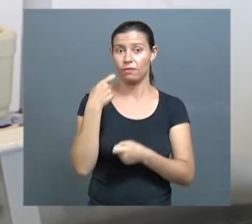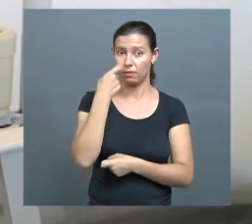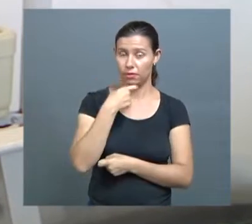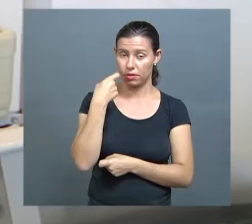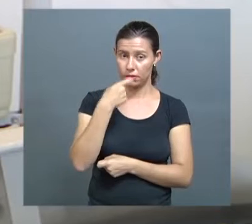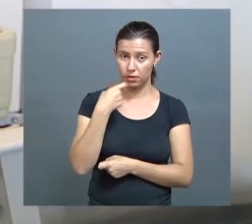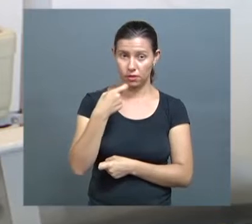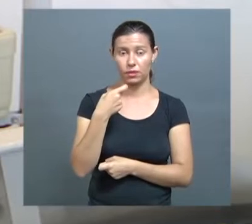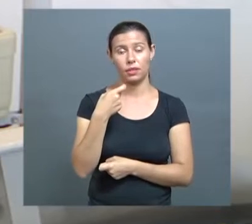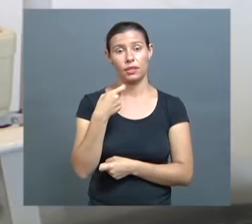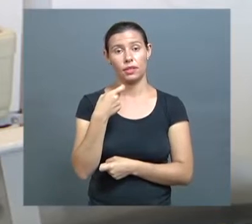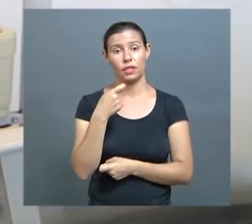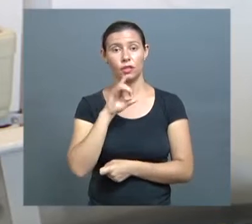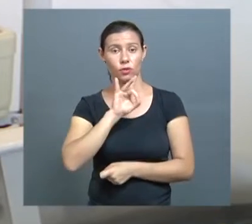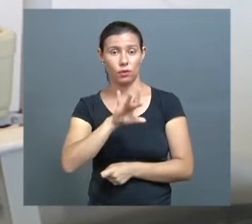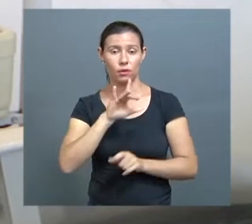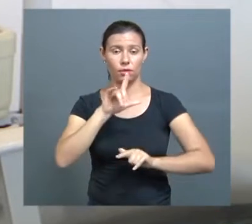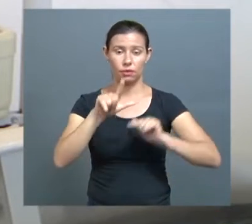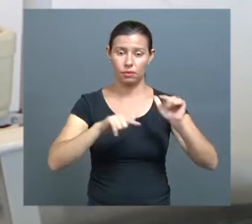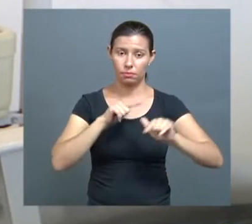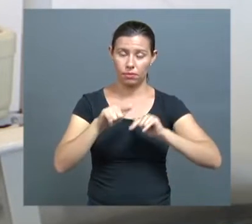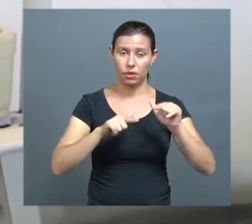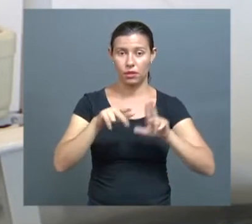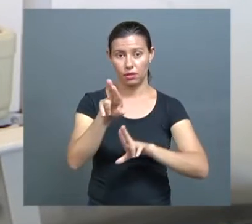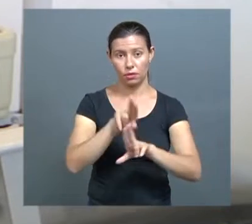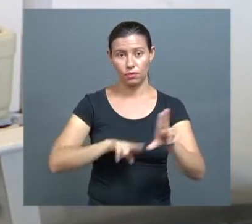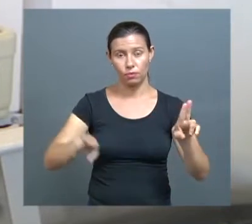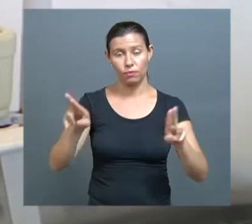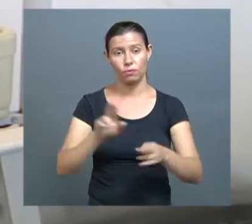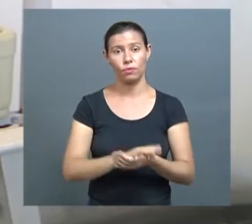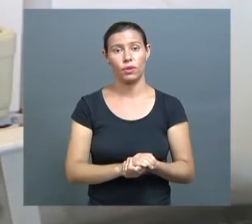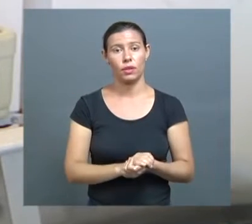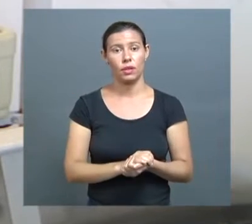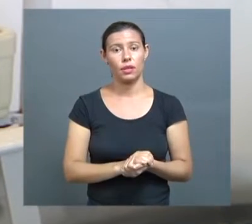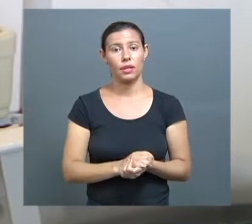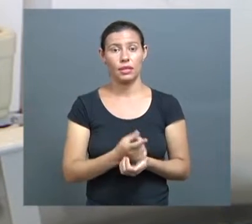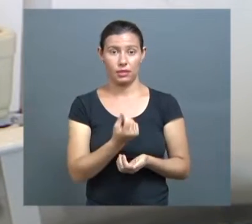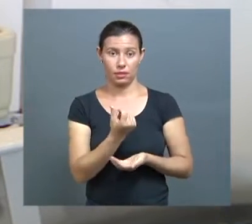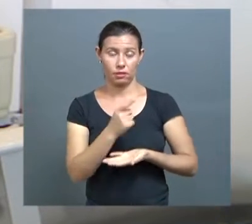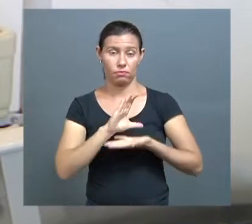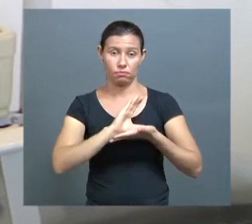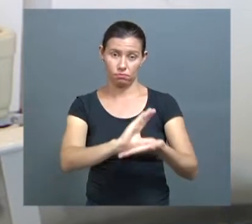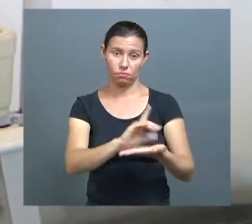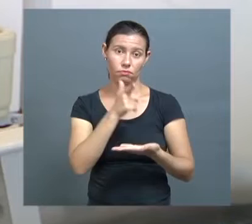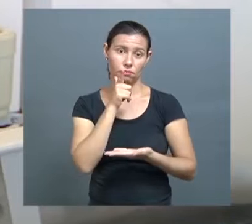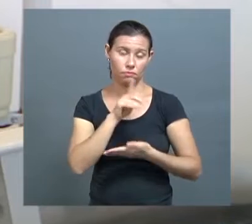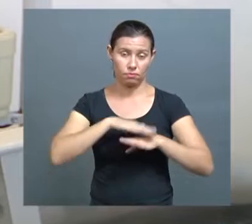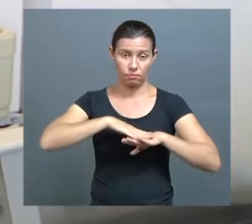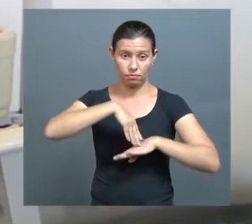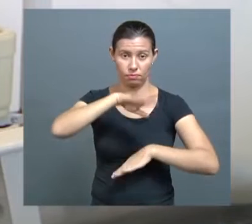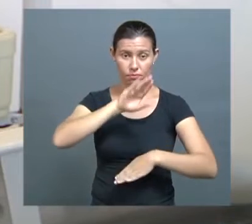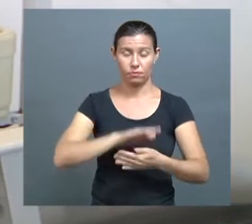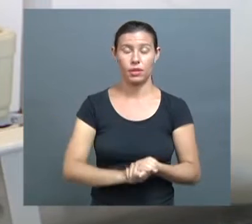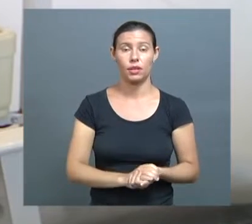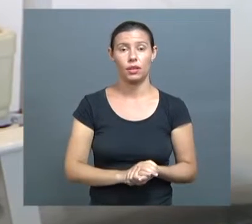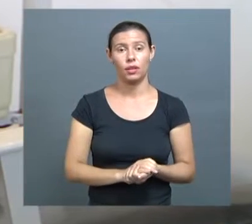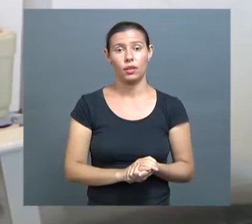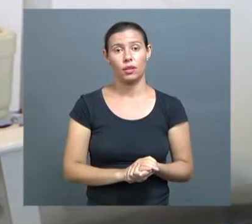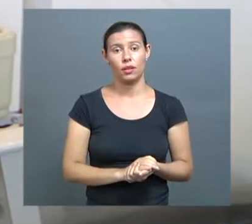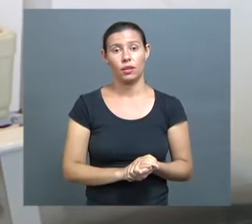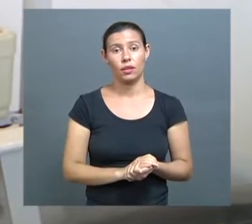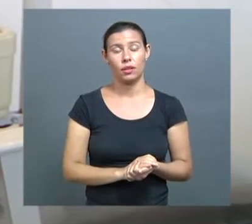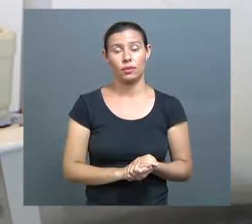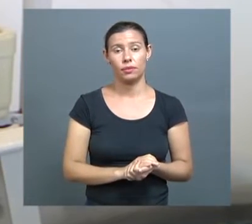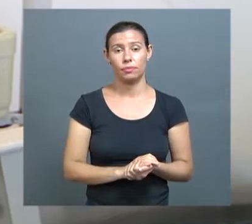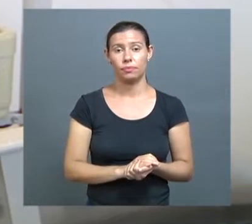regime de dedicação exclusiva possa perceber os rendimentos desse adicional. E da mesma forma, não existe essa